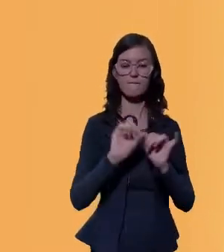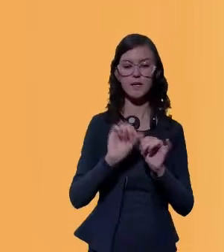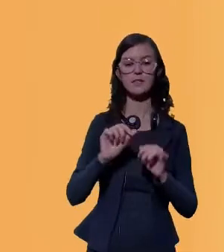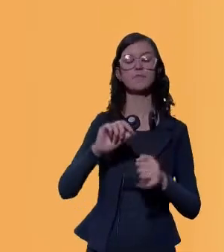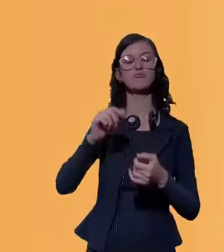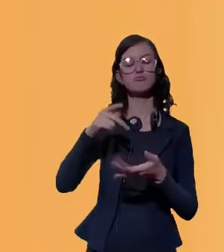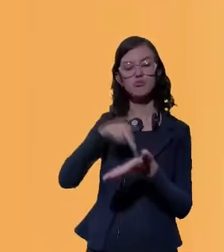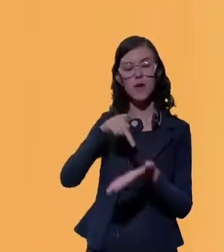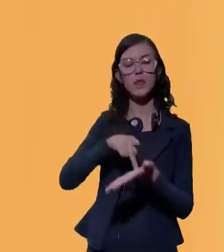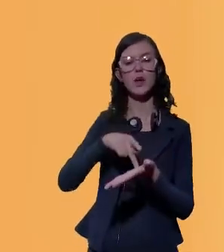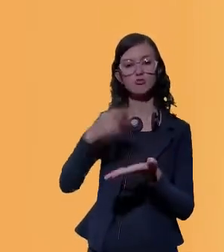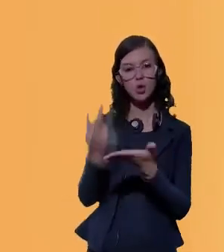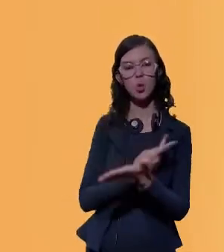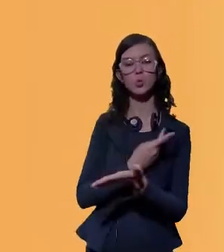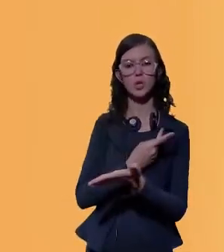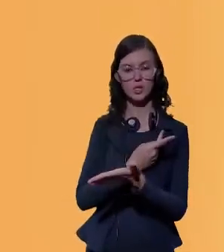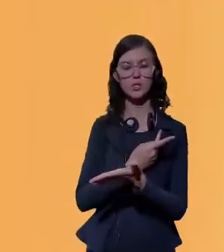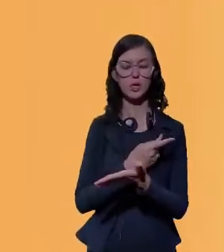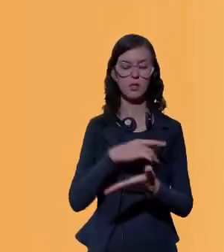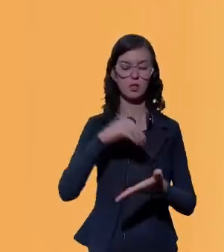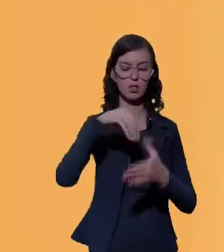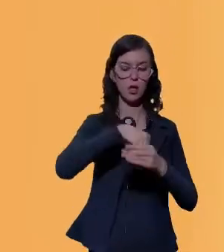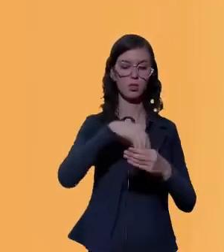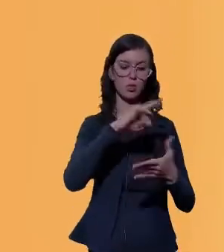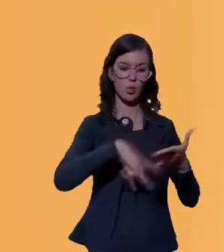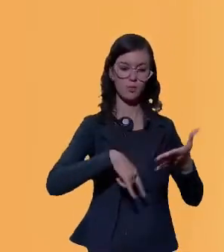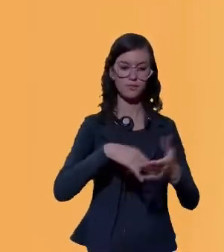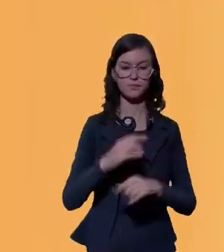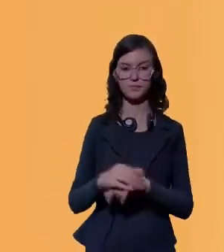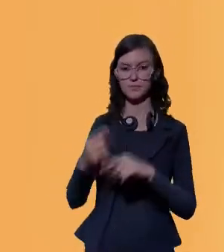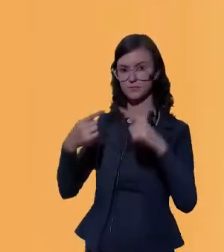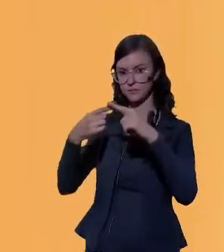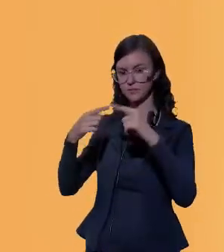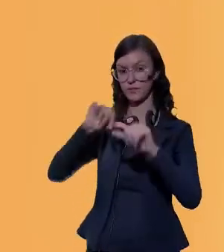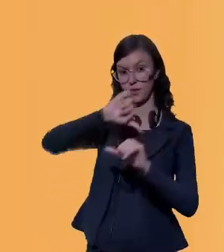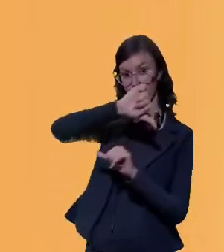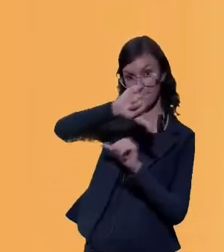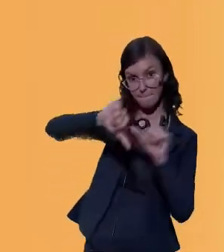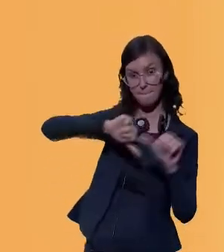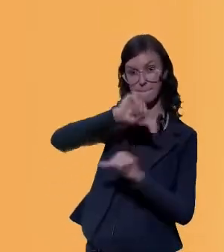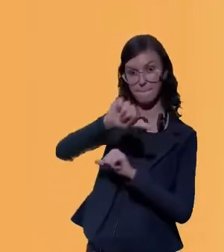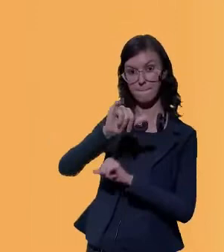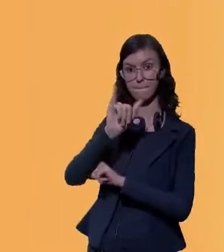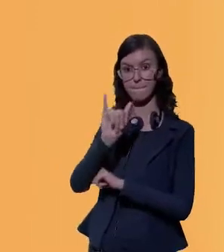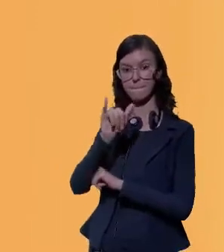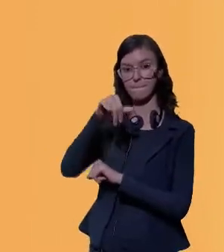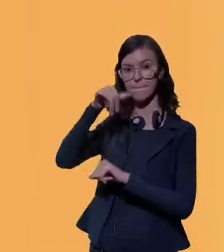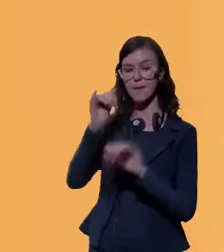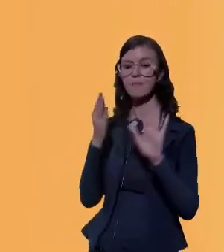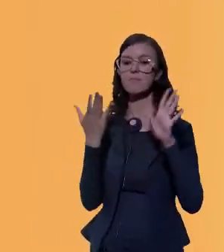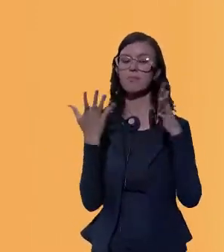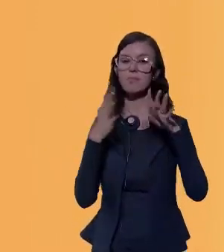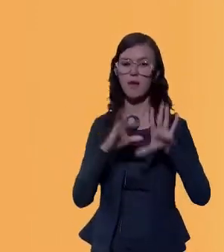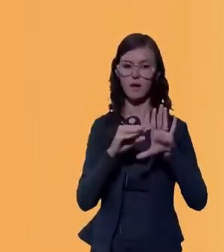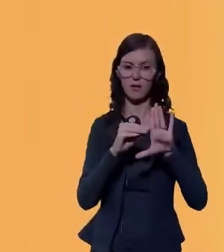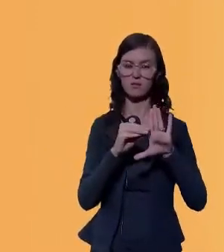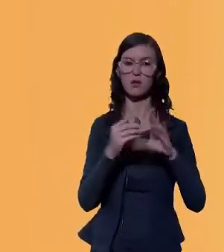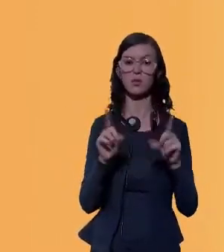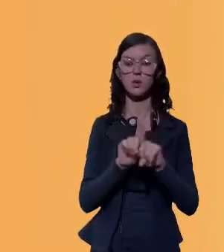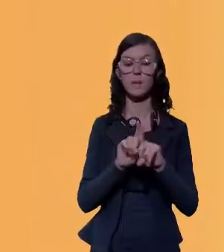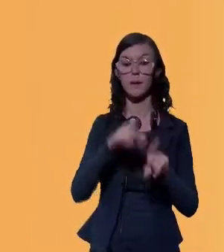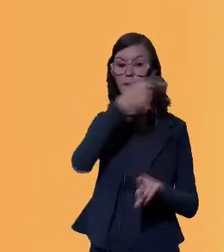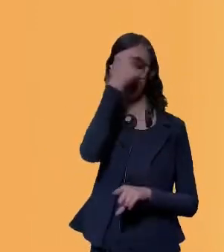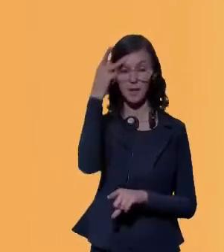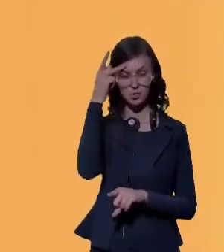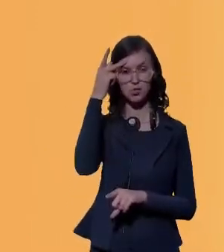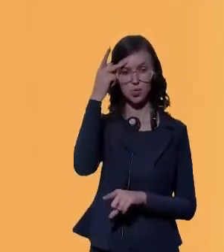e das propostas contidas no documento. São eles a transformação e integração e às pessoas. Primeiro,